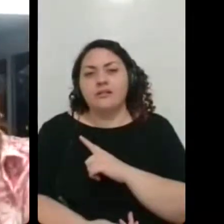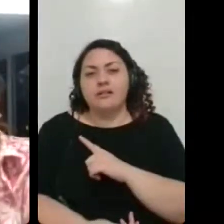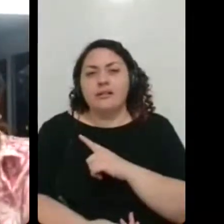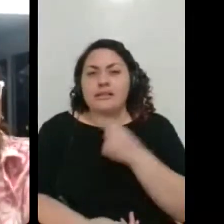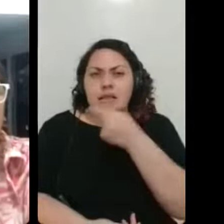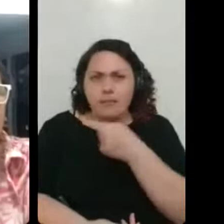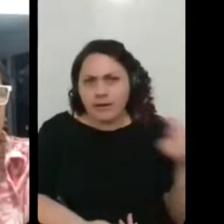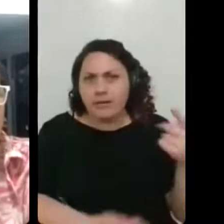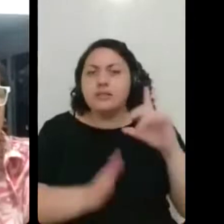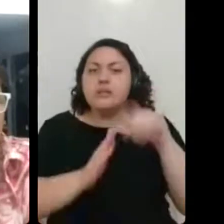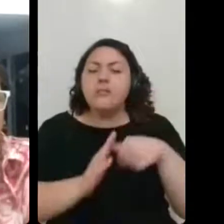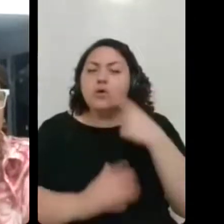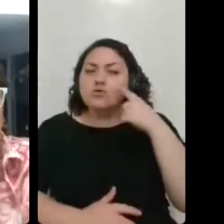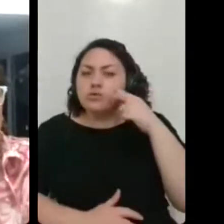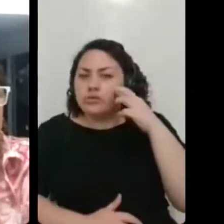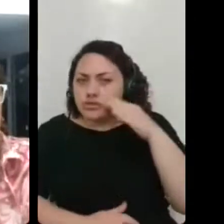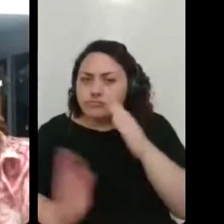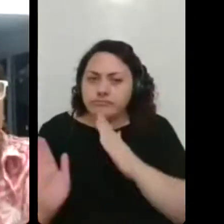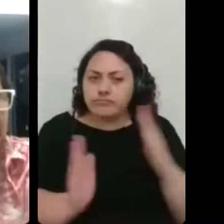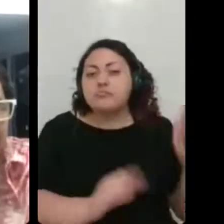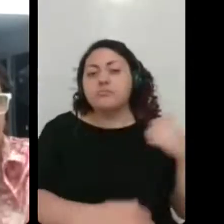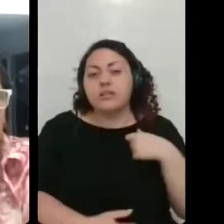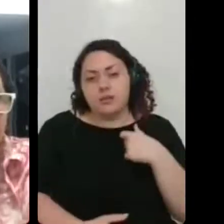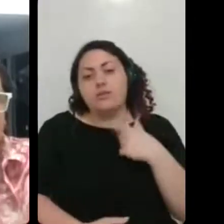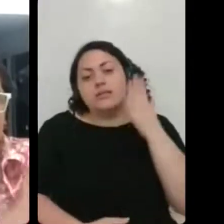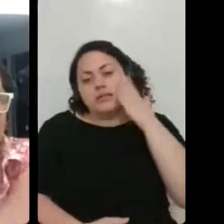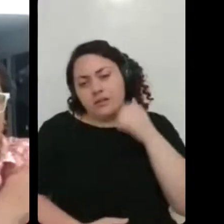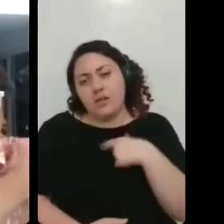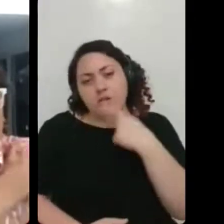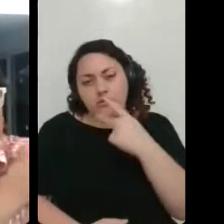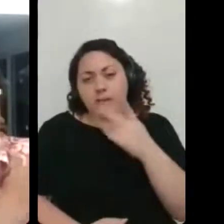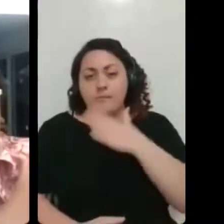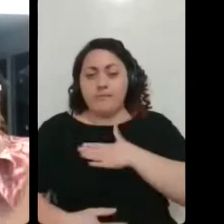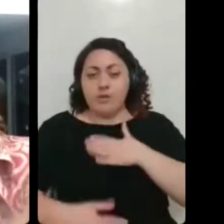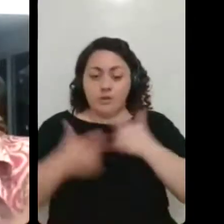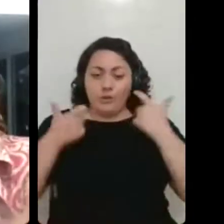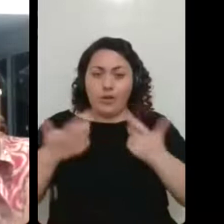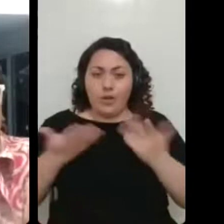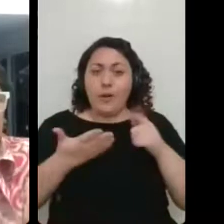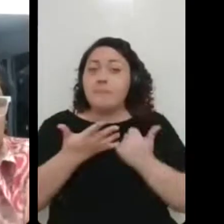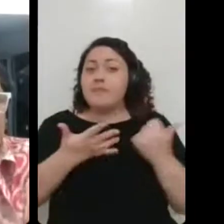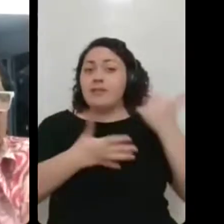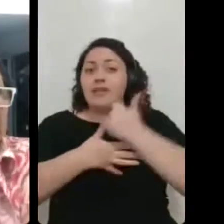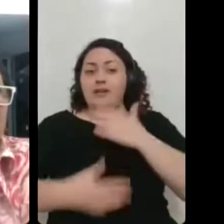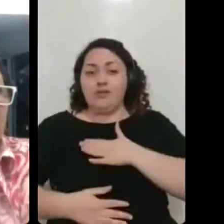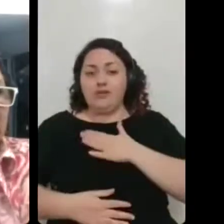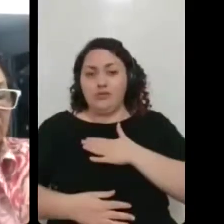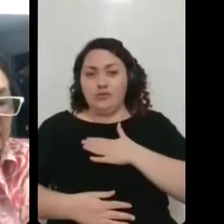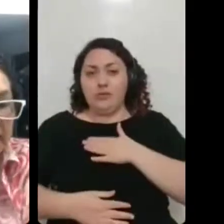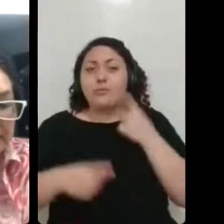sei que também falo de um lugar bem diferenciado das pessoas que não puderam ter.